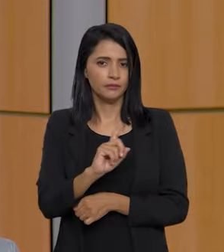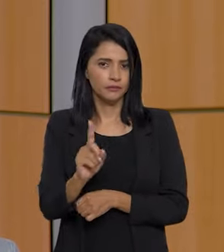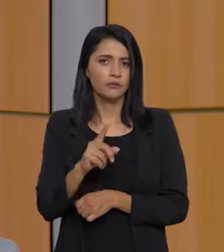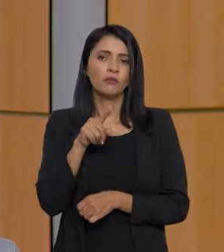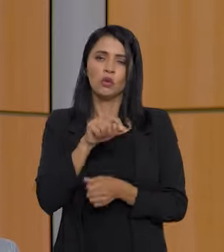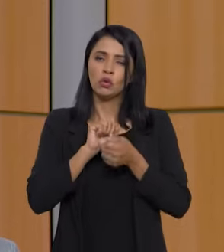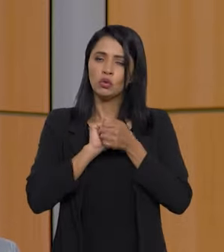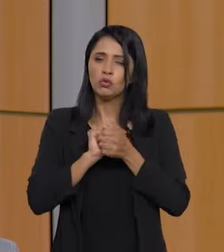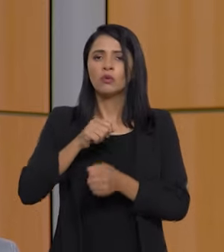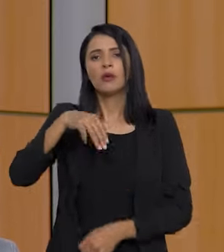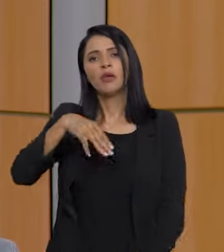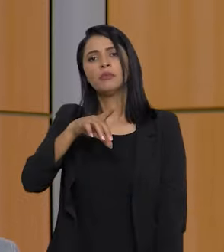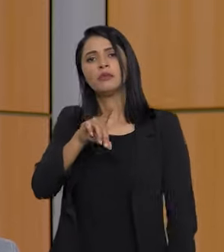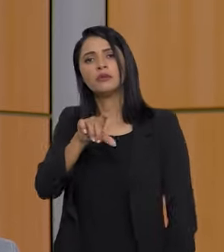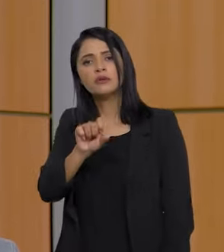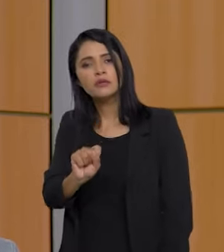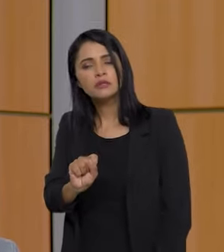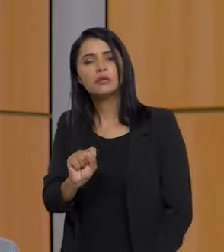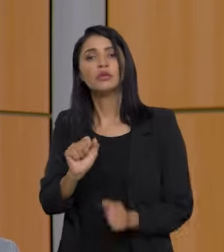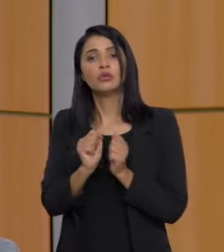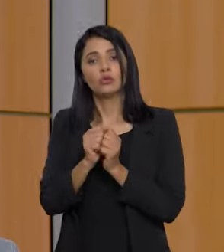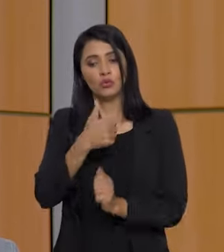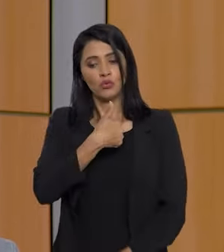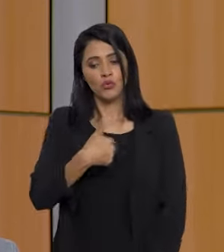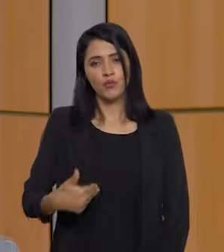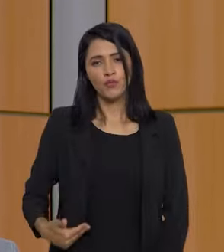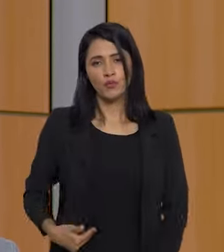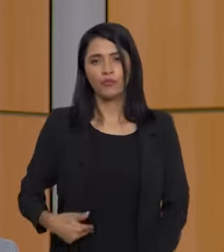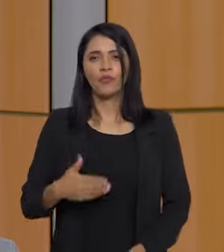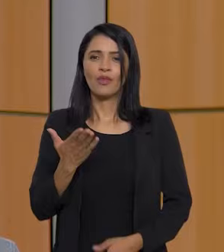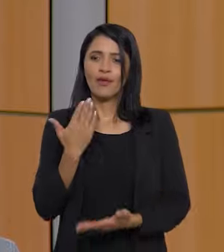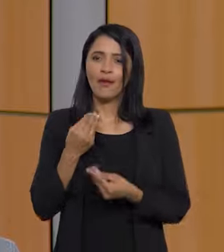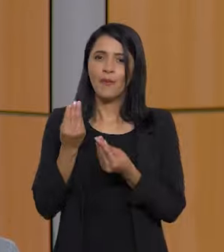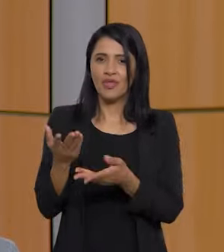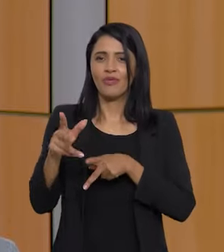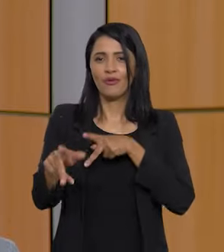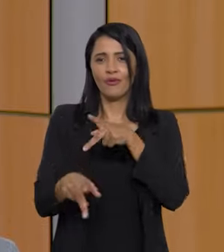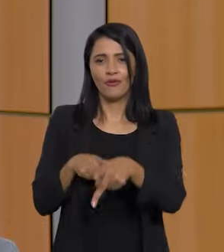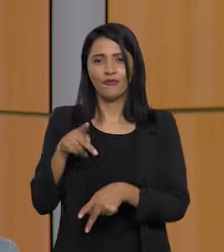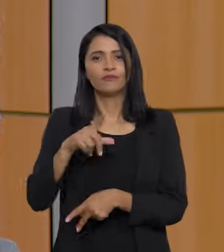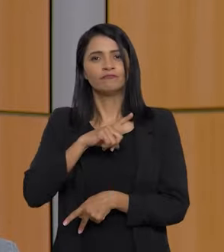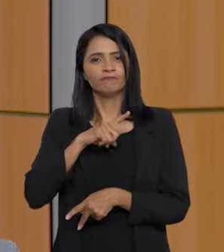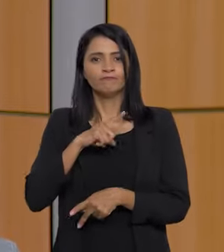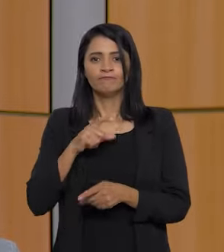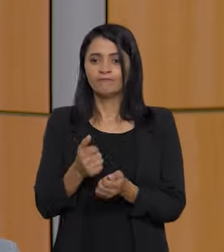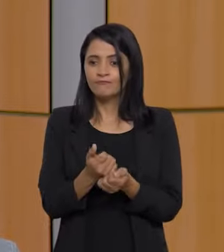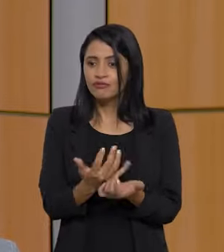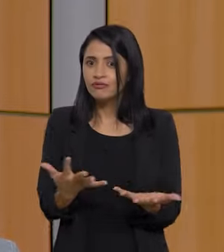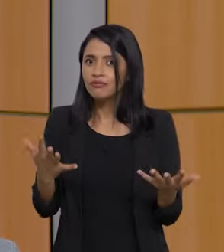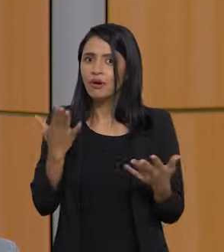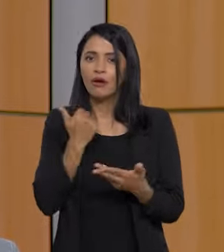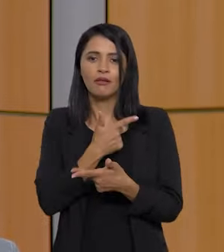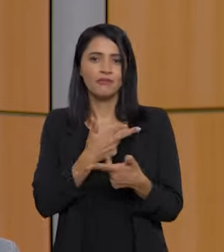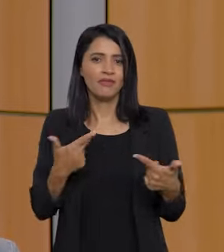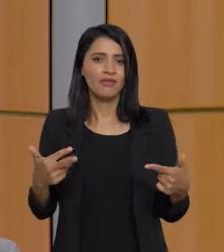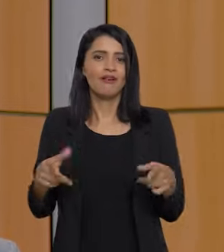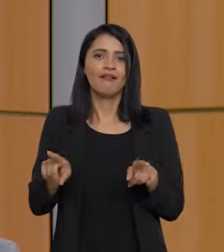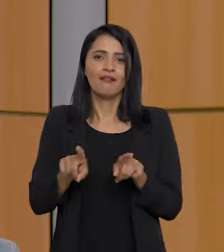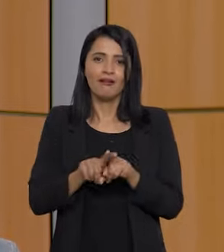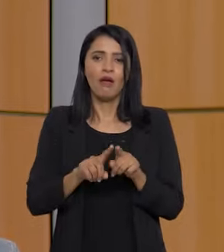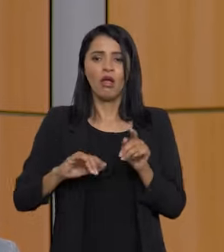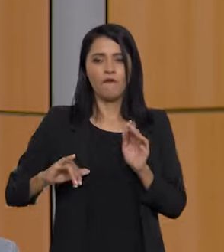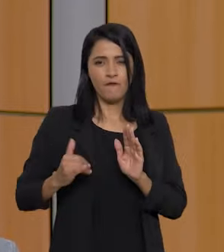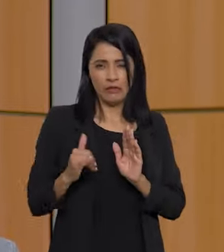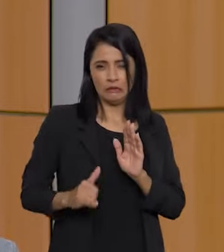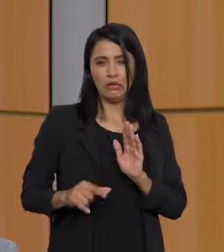junto com o MDS e com o governo, de alimentar o nosso povo, ter fartura alimentar, enfrentar